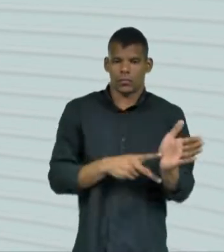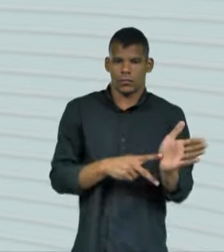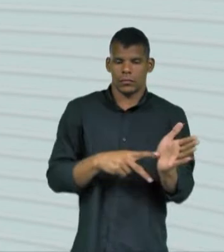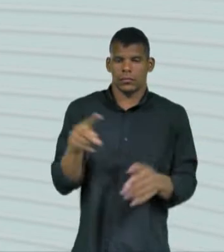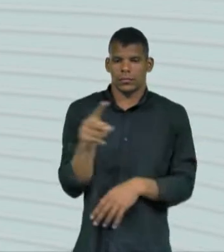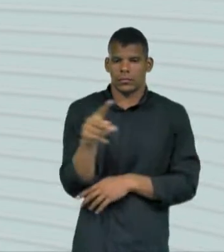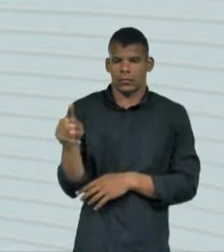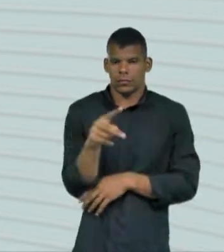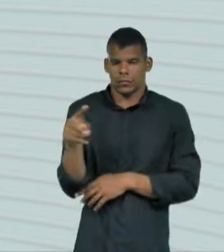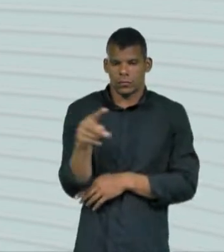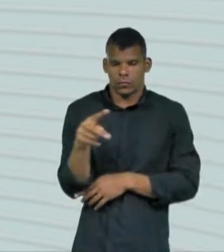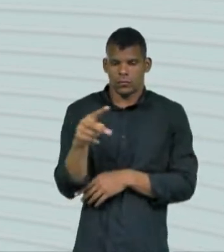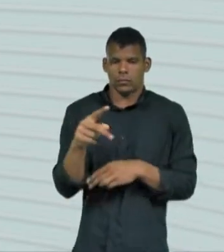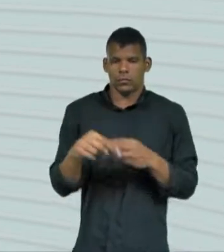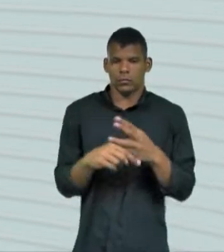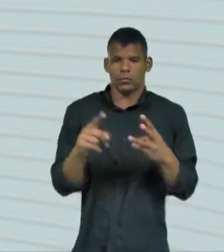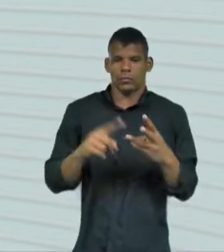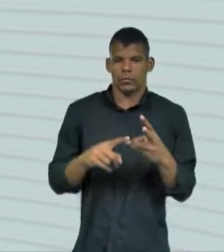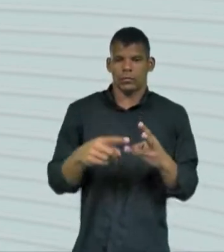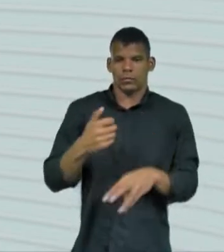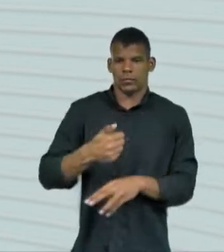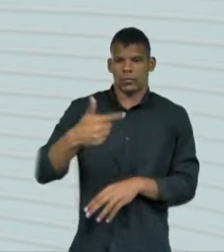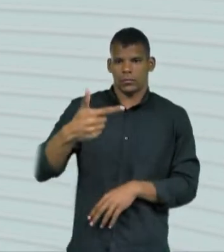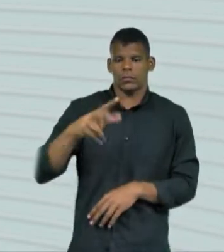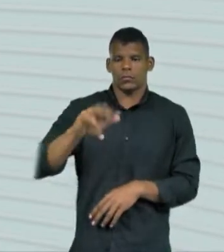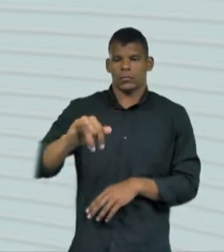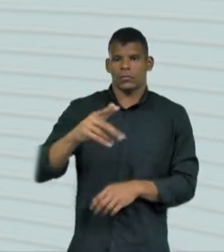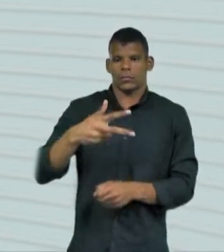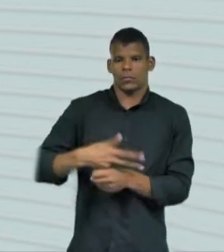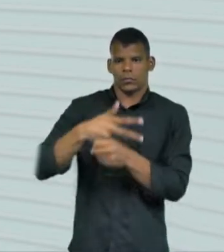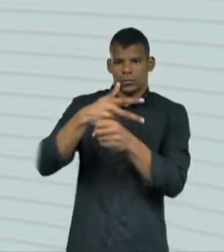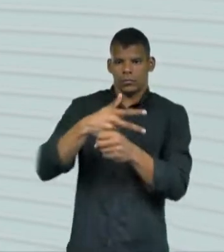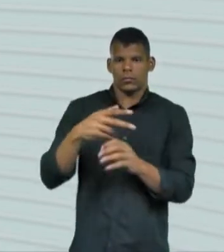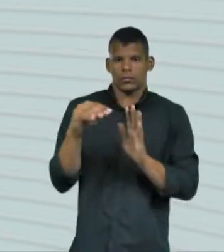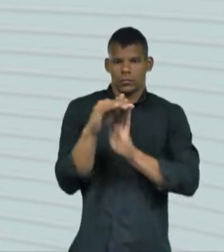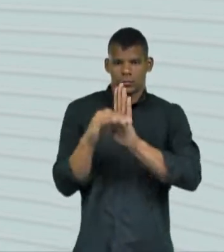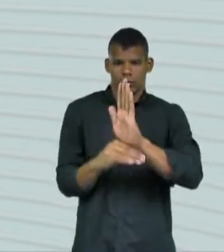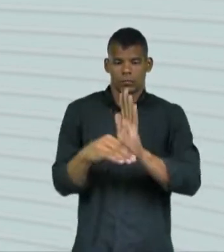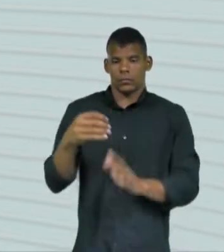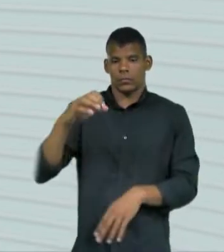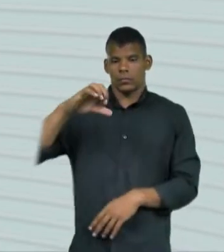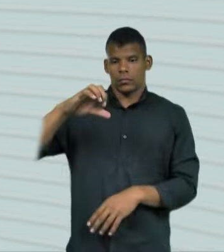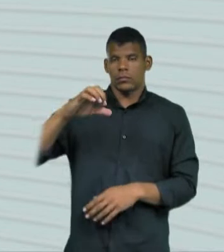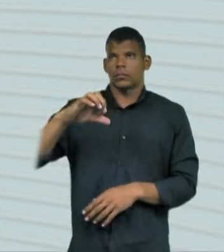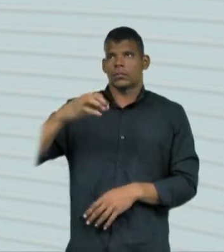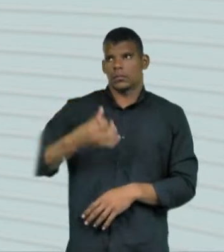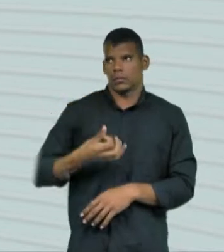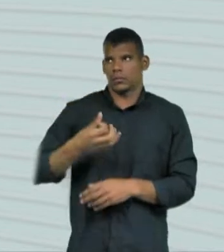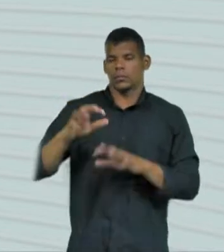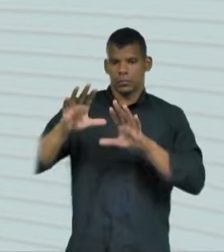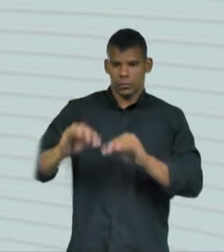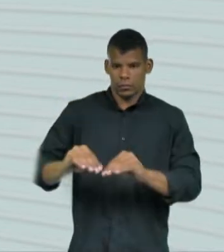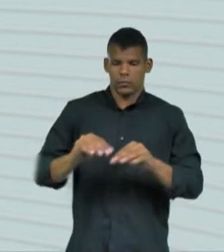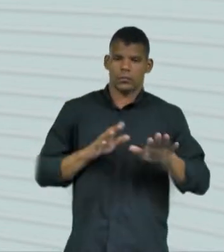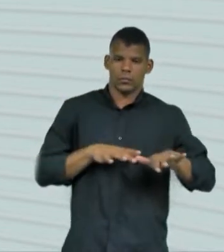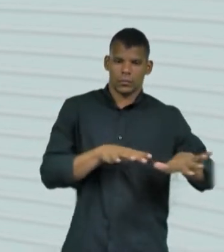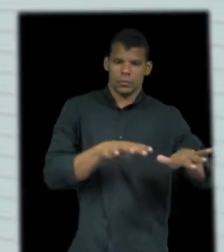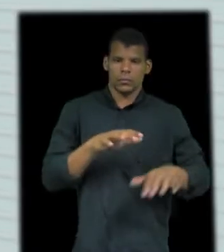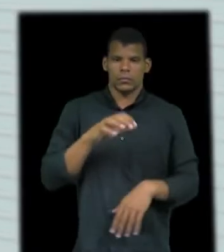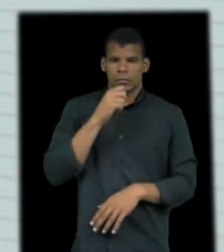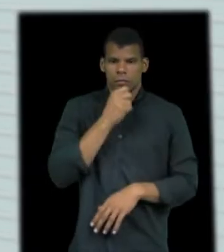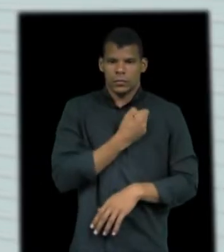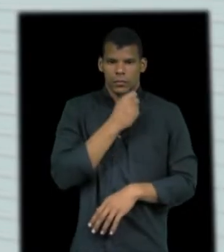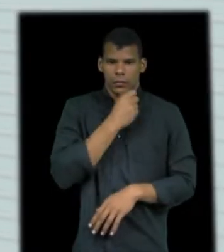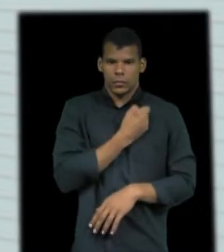Rede Estadual e, ao meio-dia, grava programa eleitoral. Às seis da noite, tem carreata em Maracanau e Pacatuba.